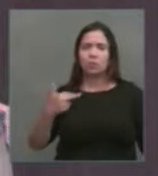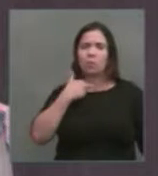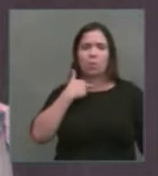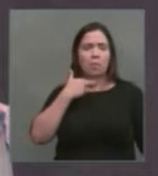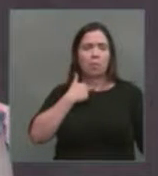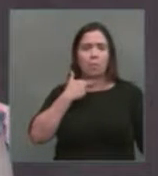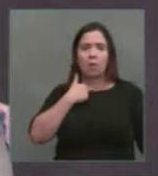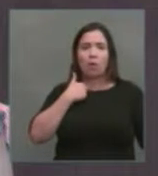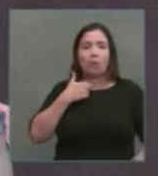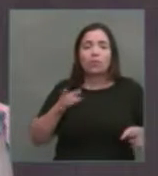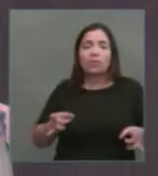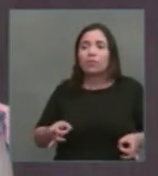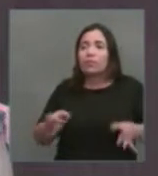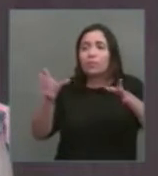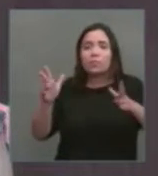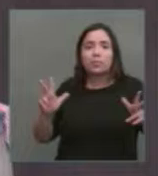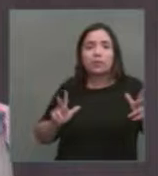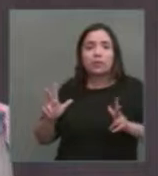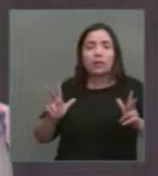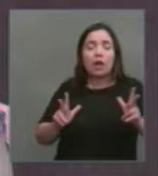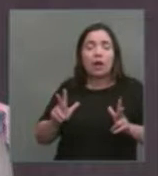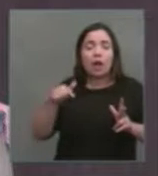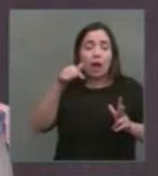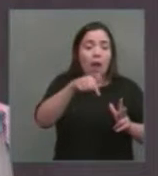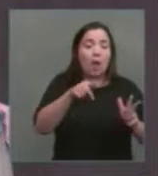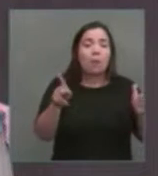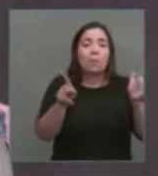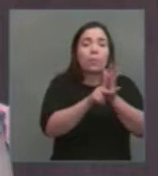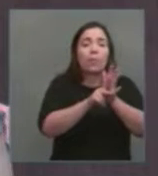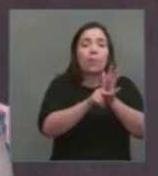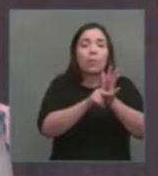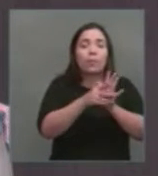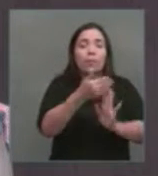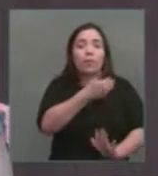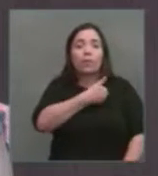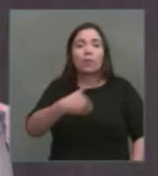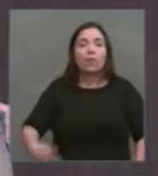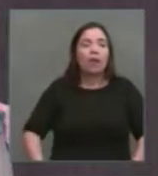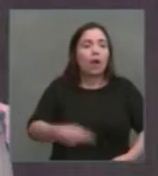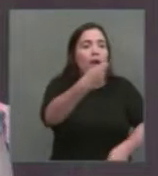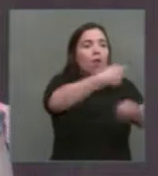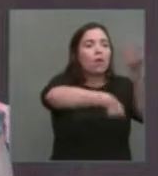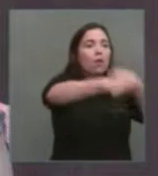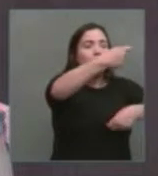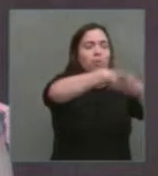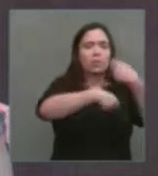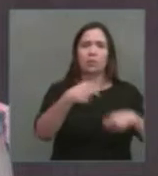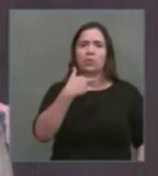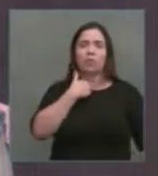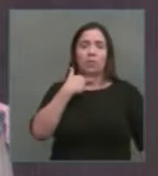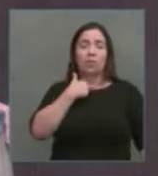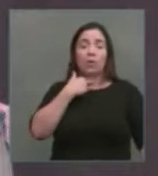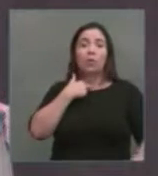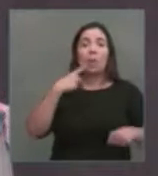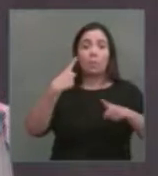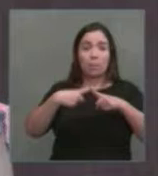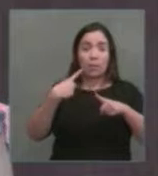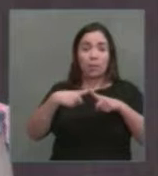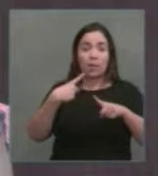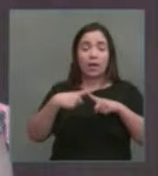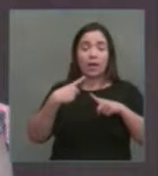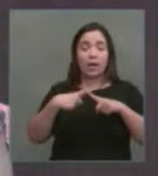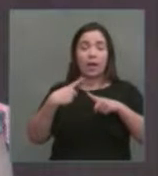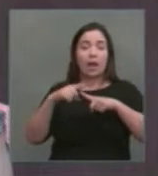estratégicos da economia nacional às corporações. Porque a lógica das corporações